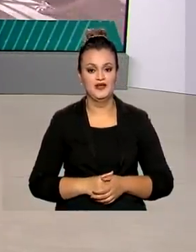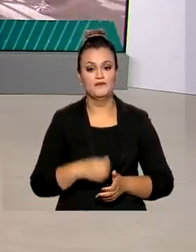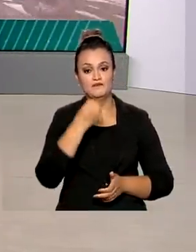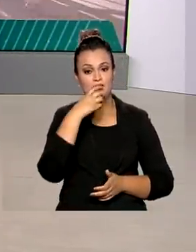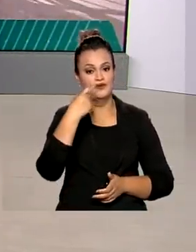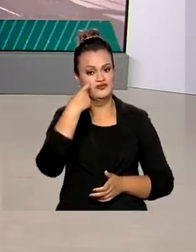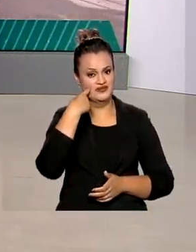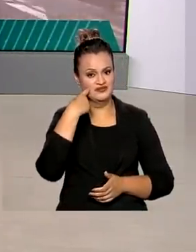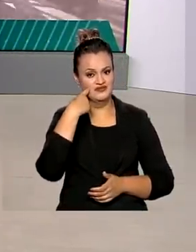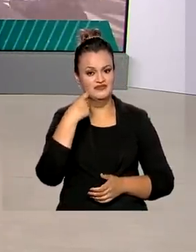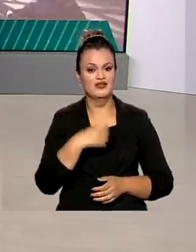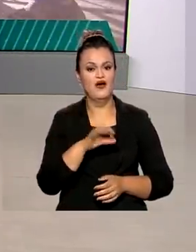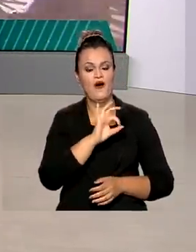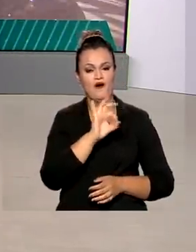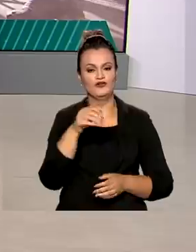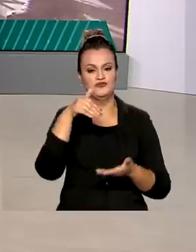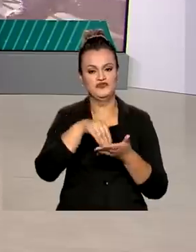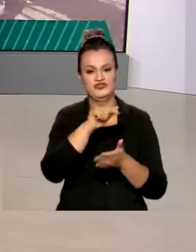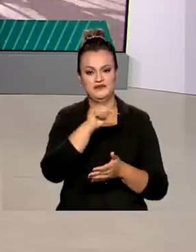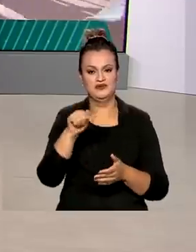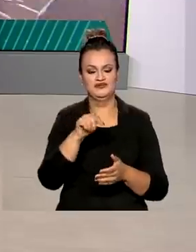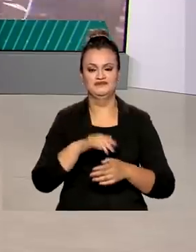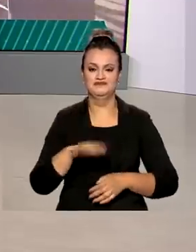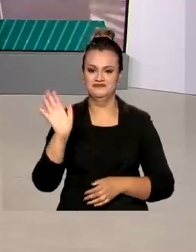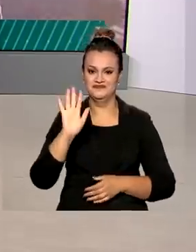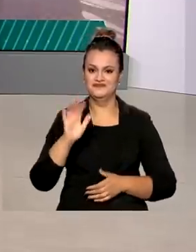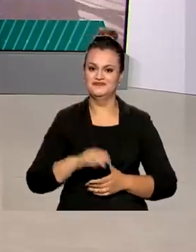Uma boa sexta-feira para você e um ótimo fim de semana.